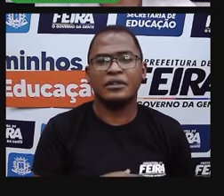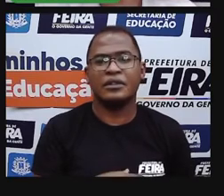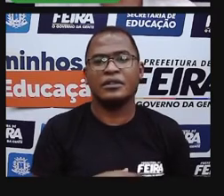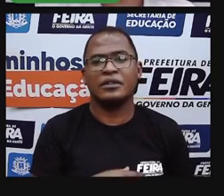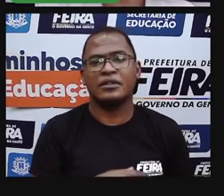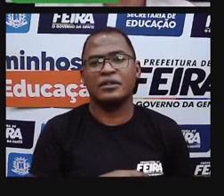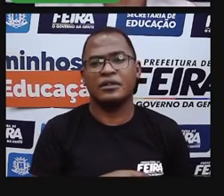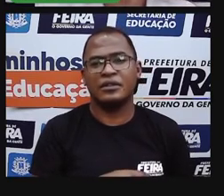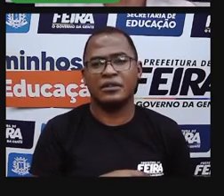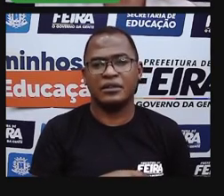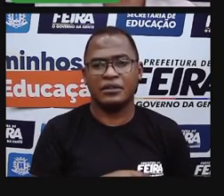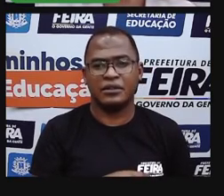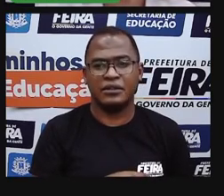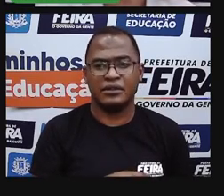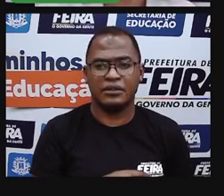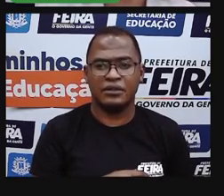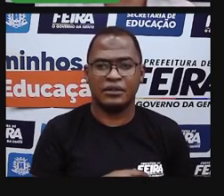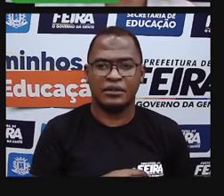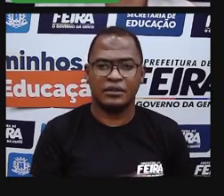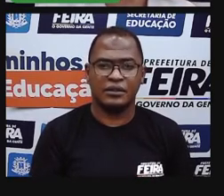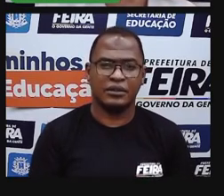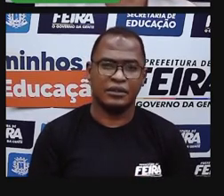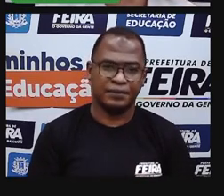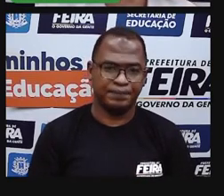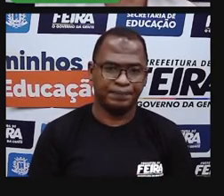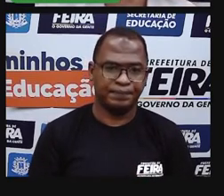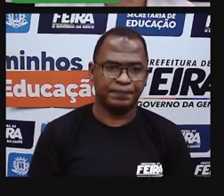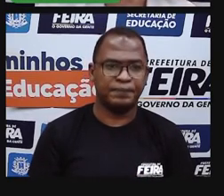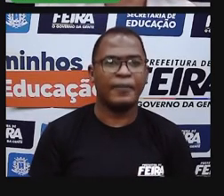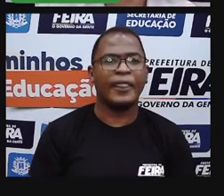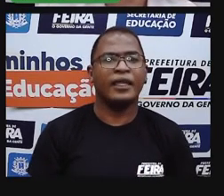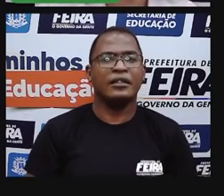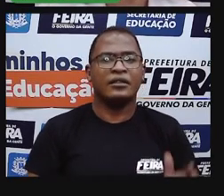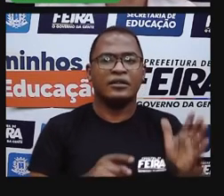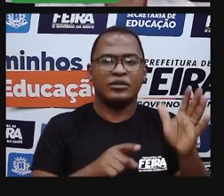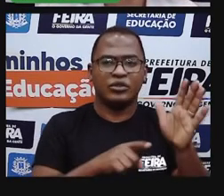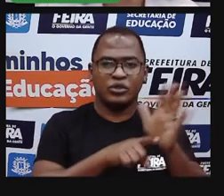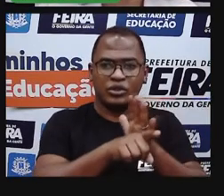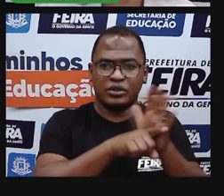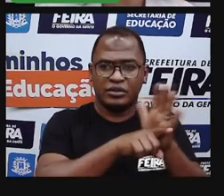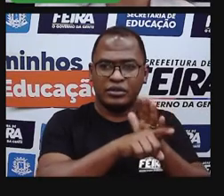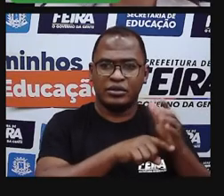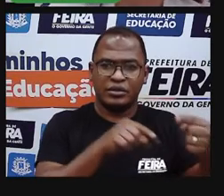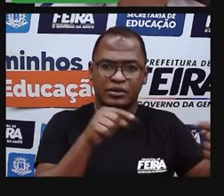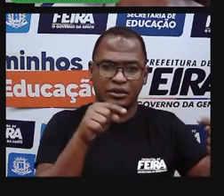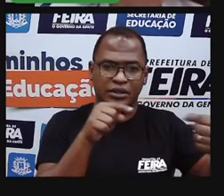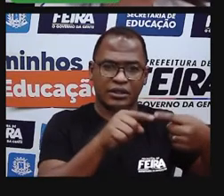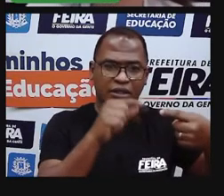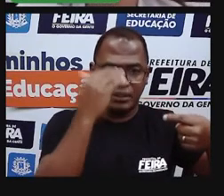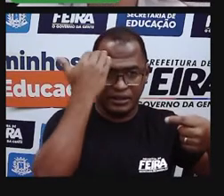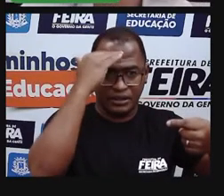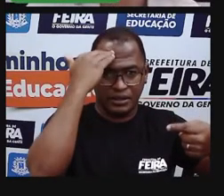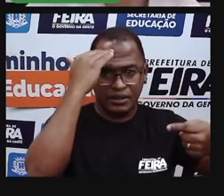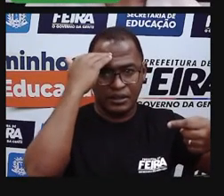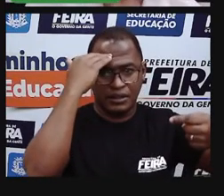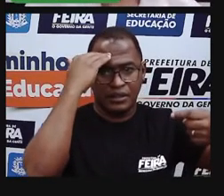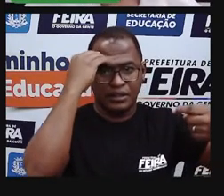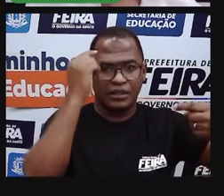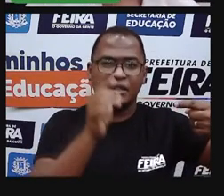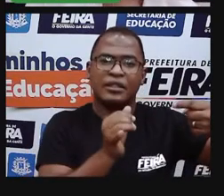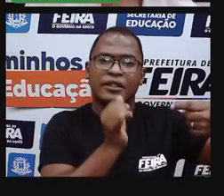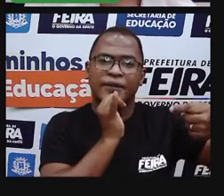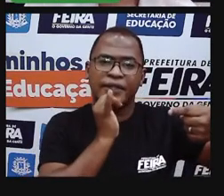é o que nos fazem apontar o tipo de bairro. Vamos ver alguns tipos de bairro, só pra trazer como exemplo pra vocês, pra vocês entenderem melhor, né,